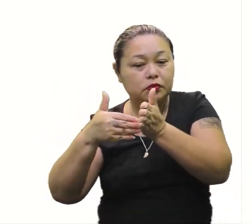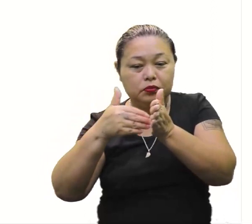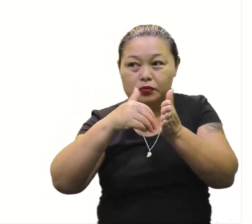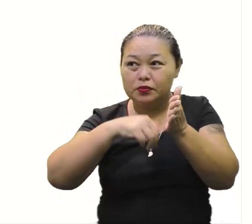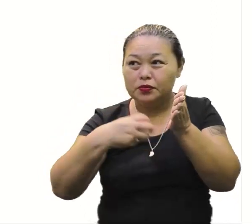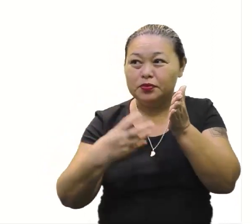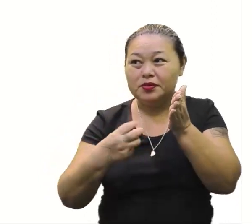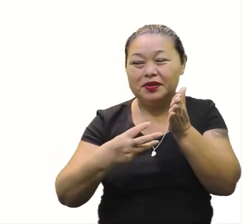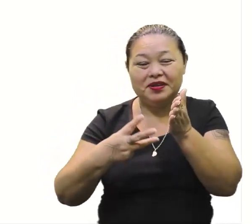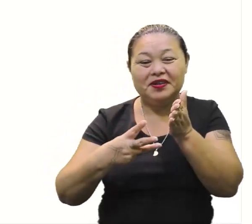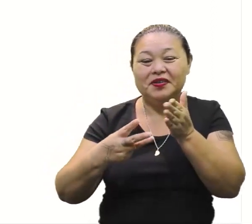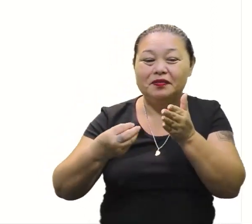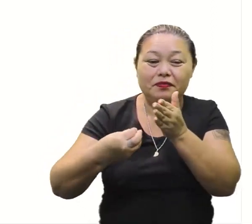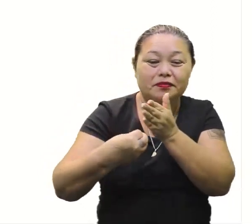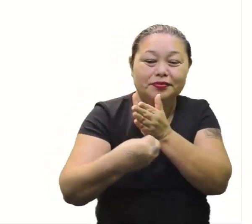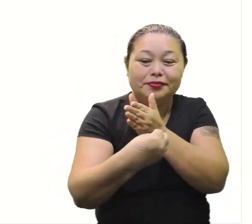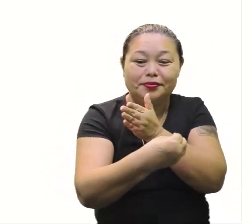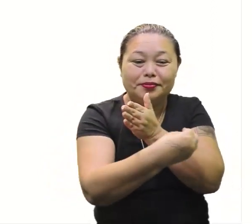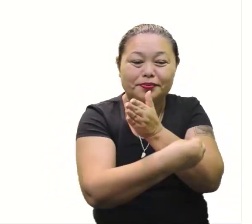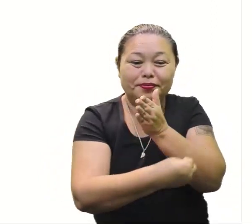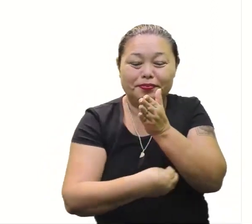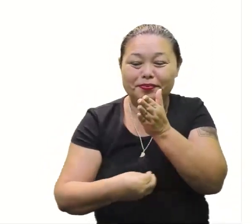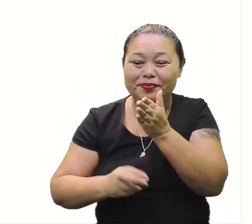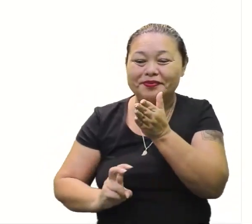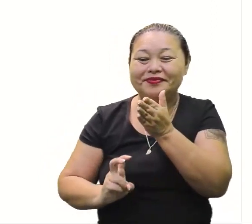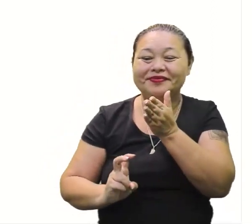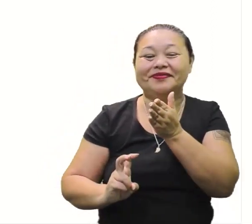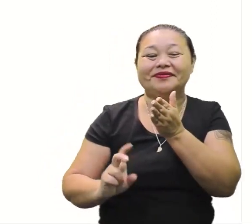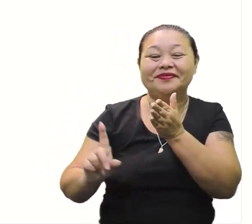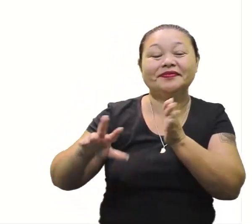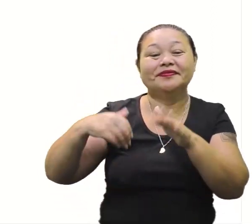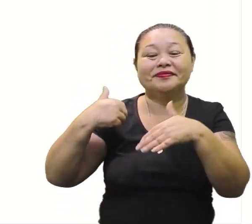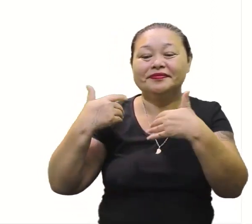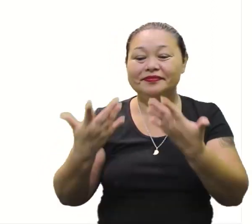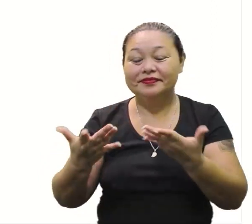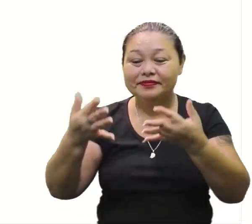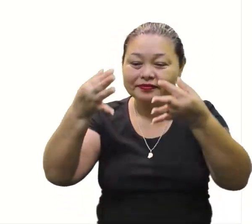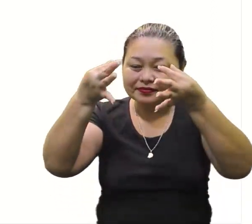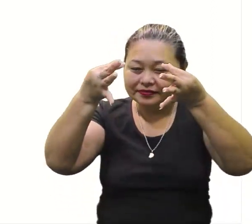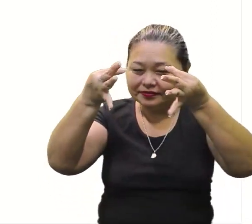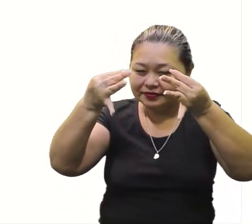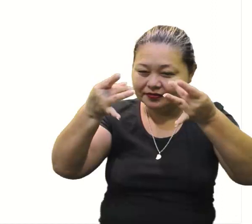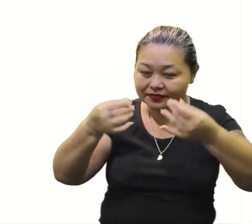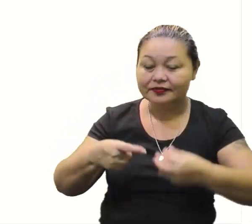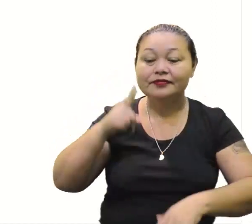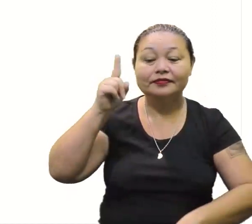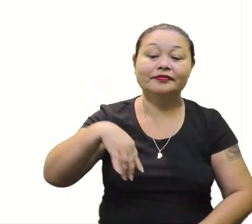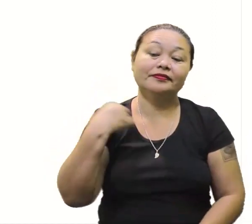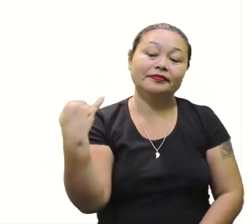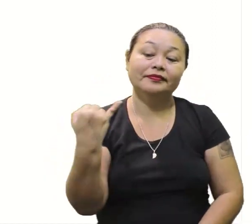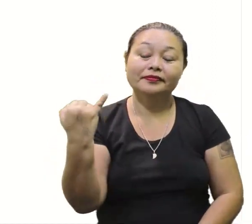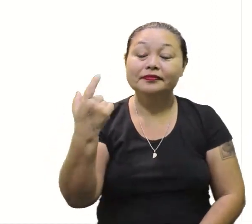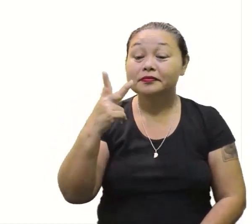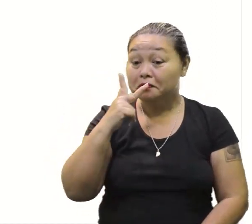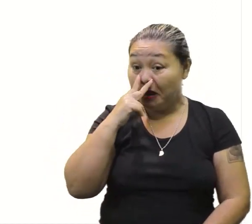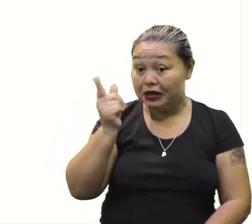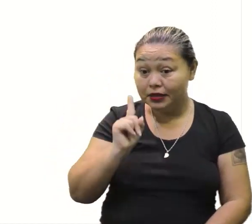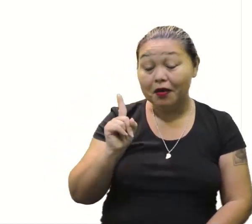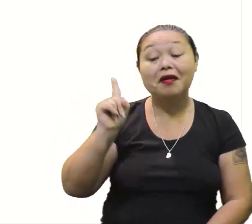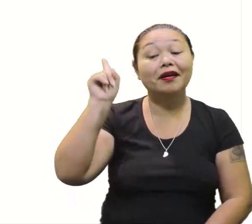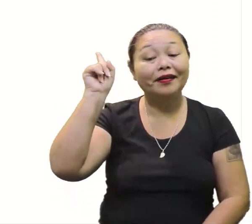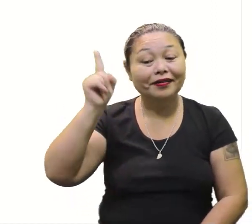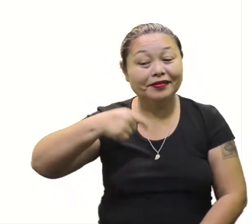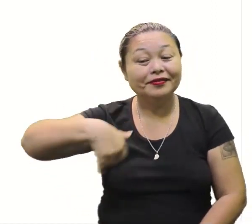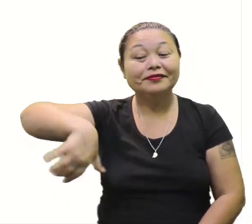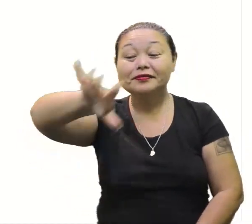água para o indigo. distribuir água para o próximo tanque. Então, os detalhezinhos são fundamentais, né? Parece que não. Mas